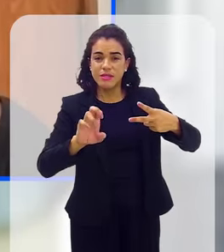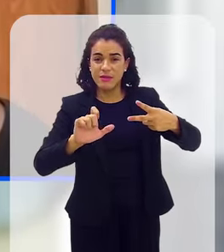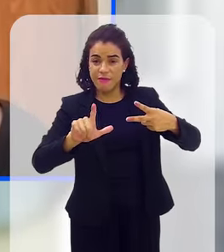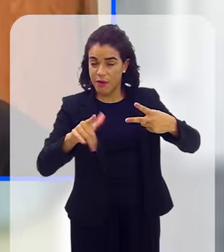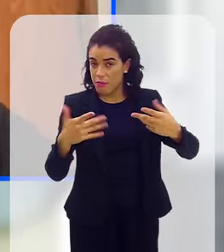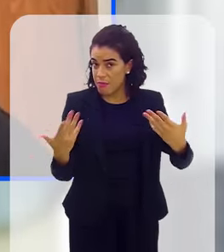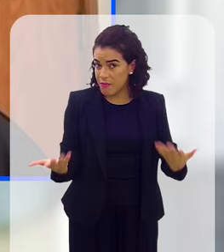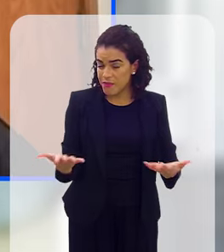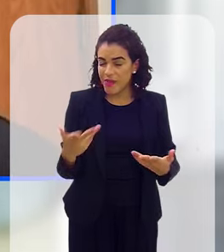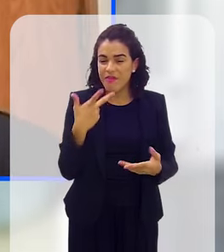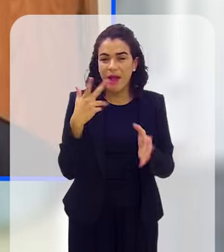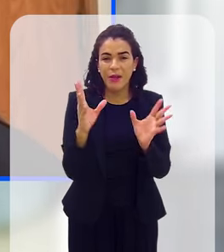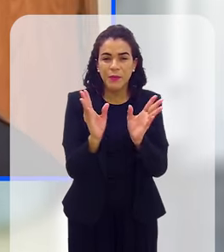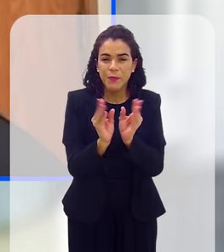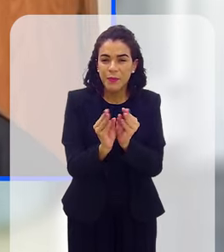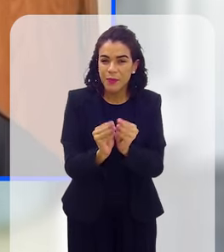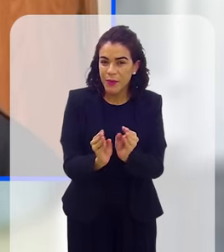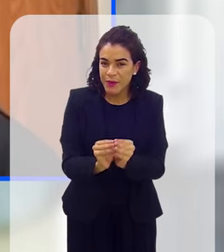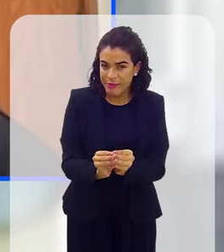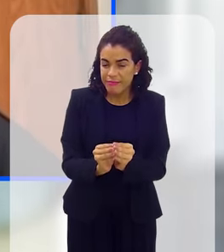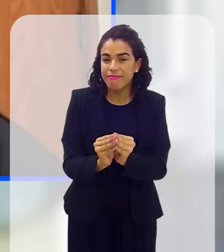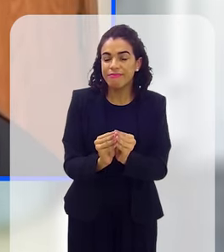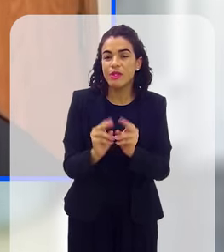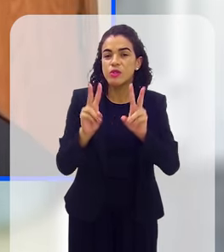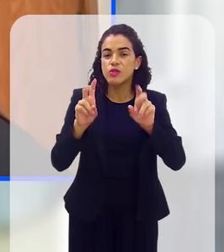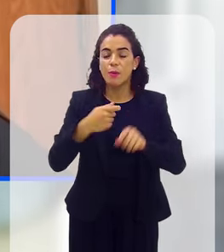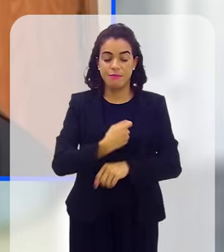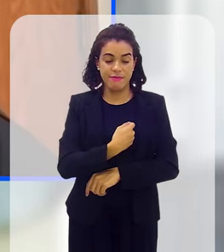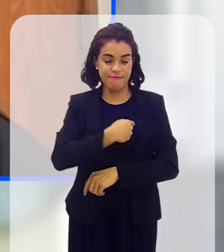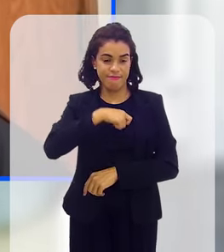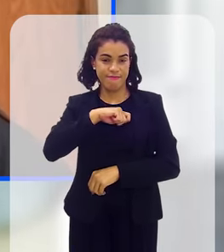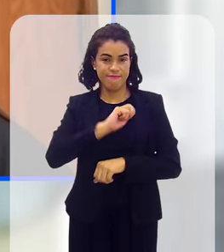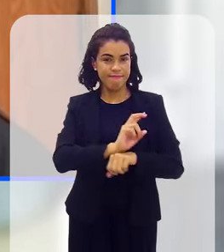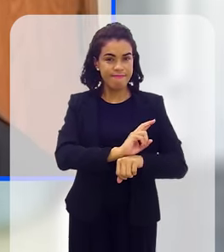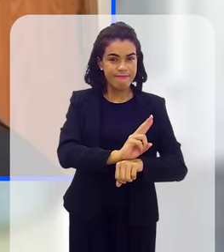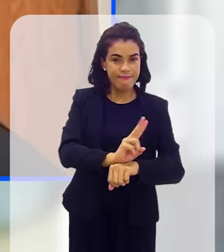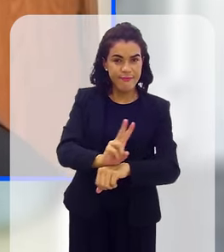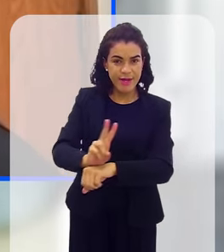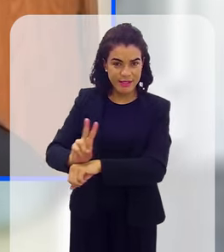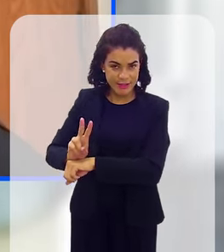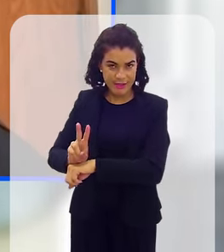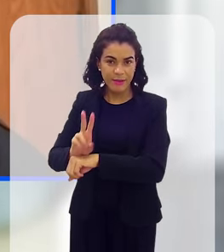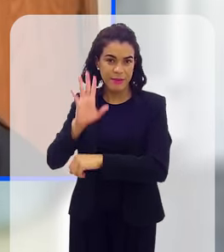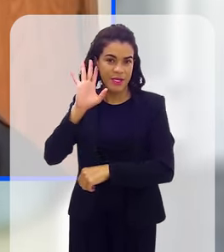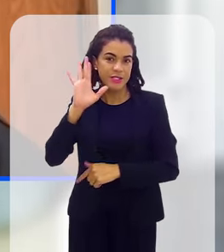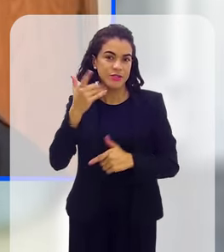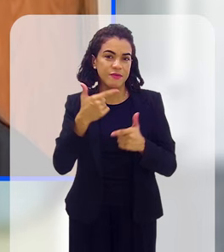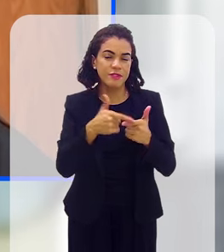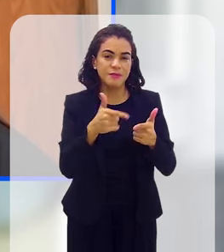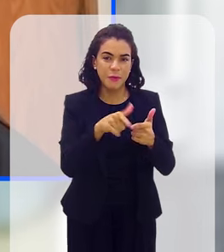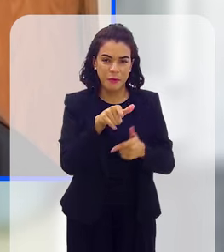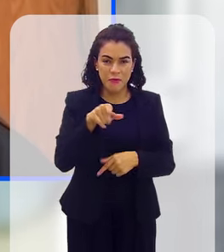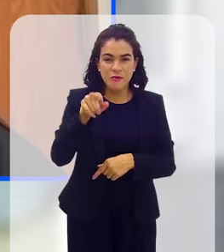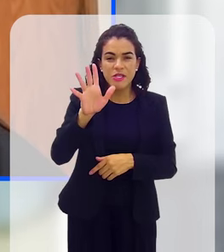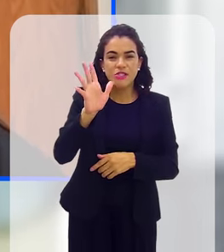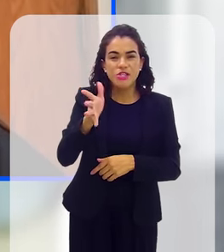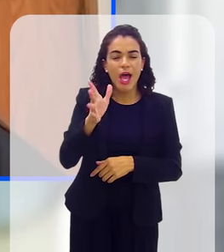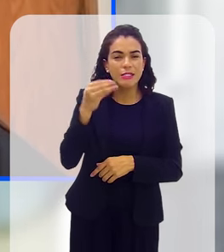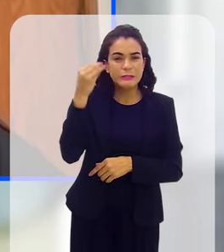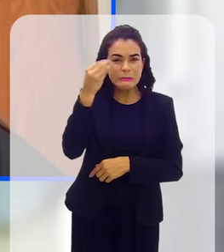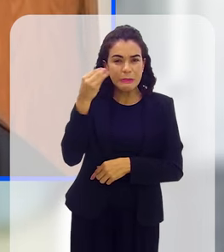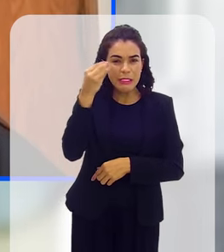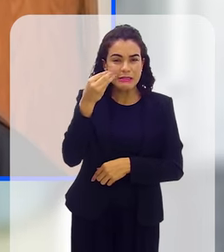Falando mais um pouquinho sobre a fiscalização para essa problemática, Marcio, você atuou por cerca de